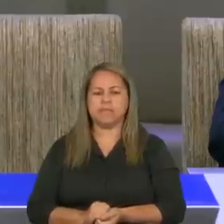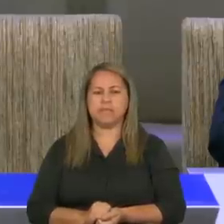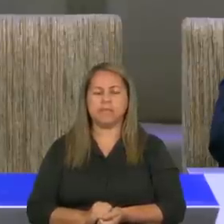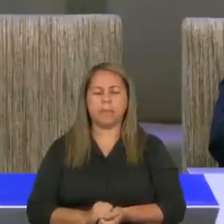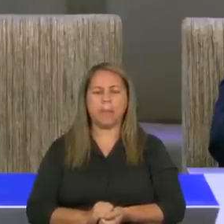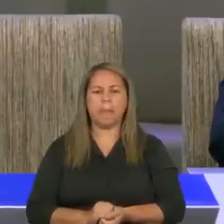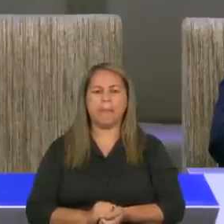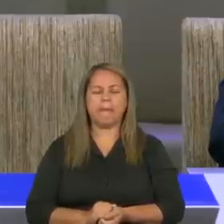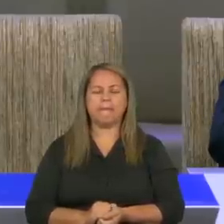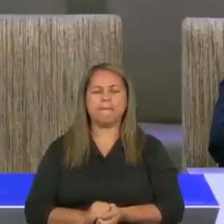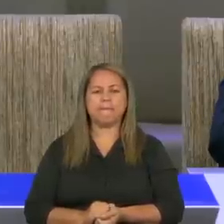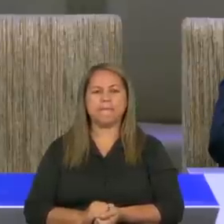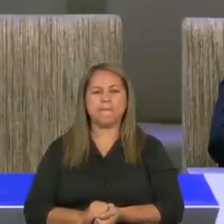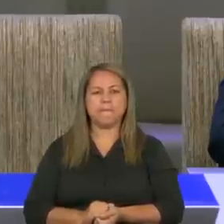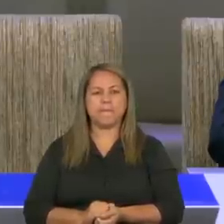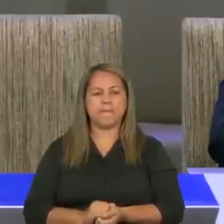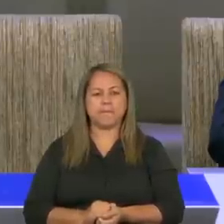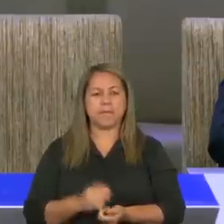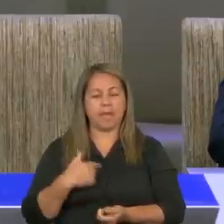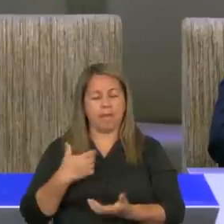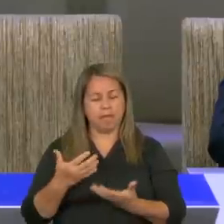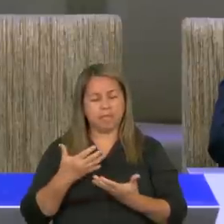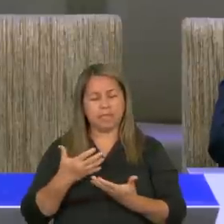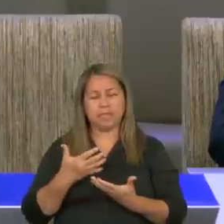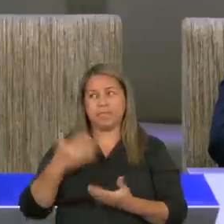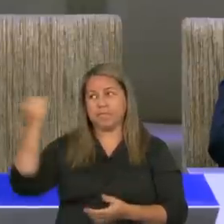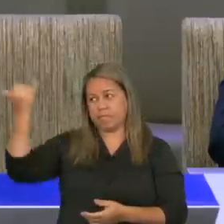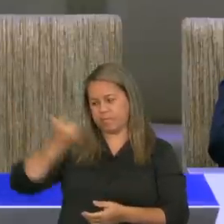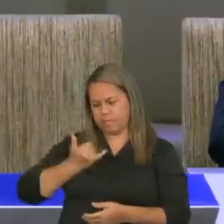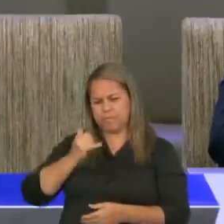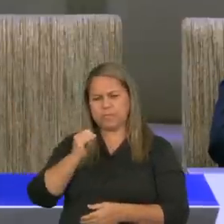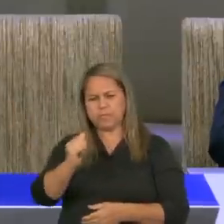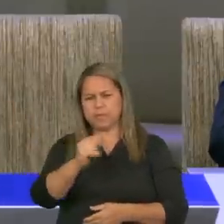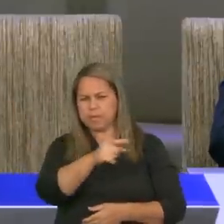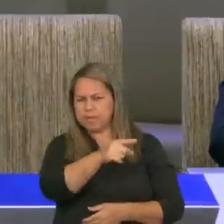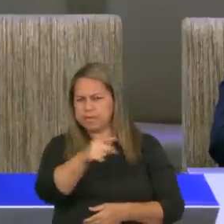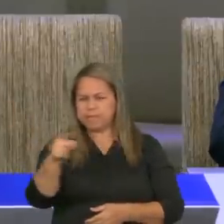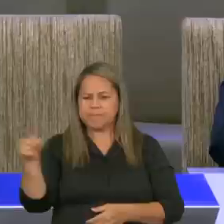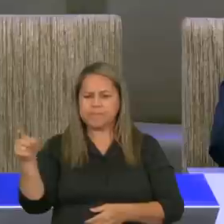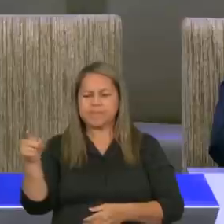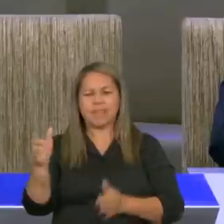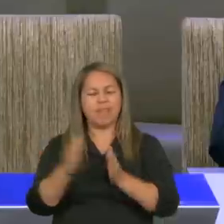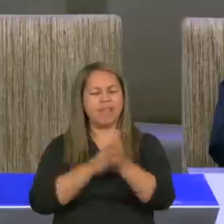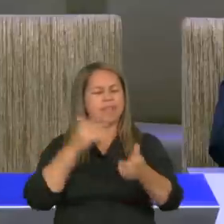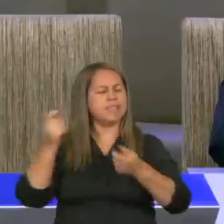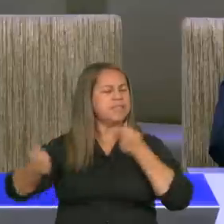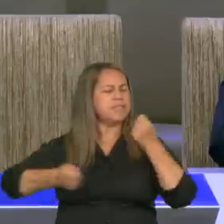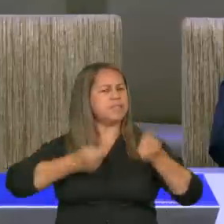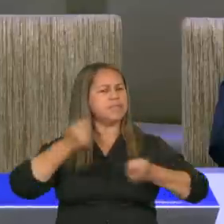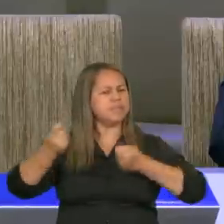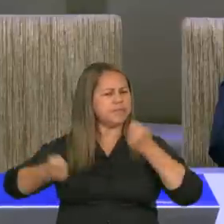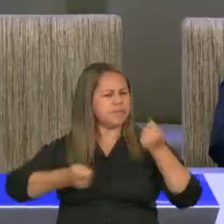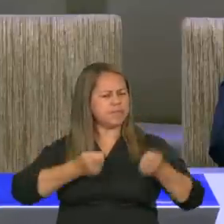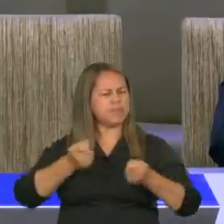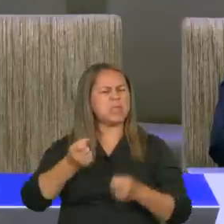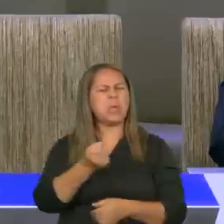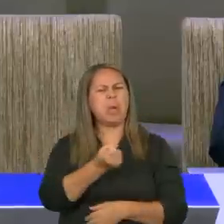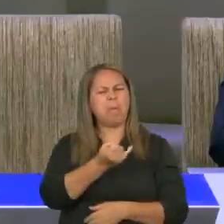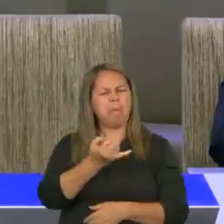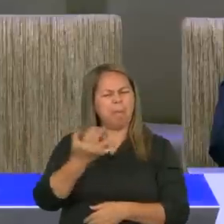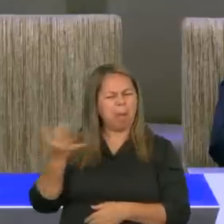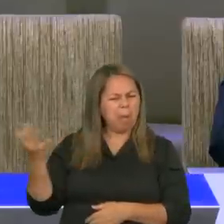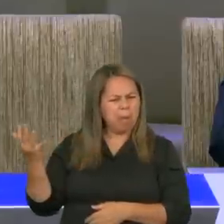ser instrumento, da palavra, de Deus, para vos dizer, aleluia, muitos, falharão,